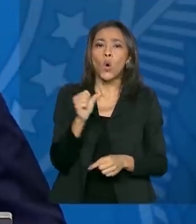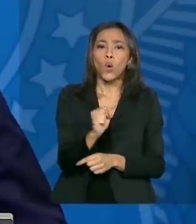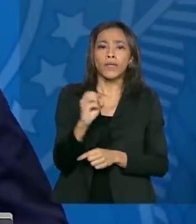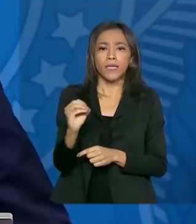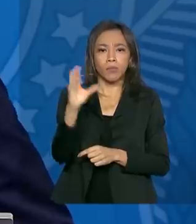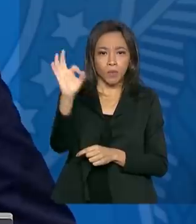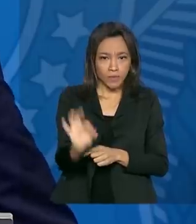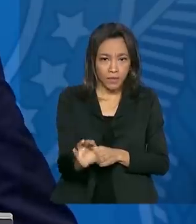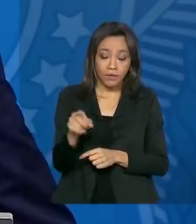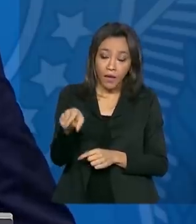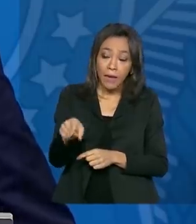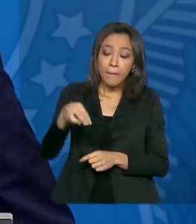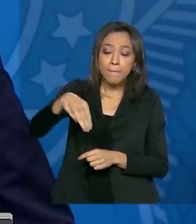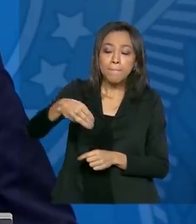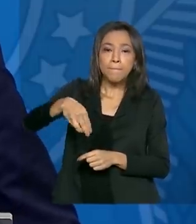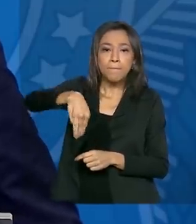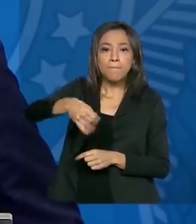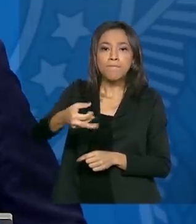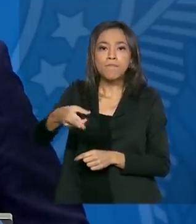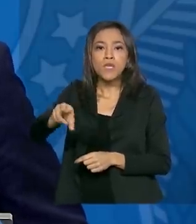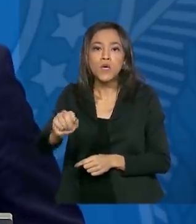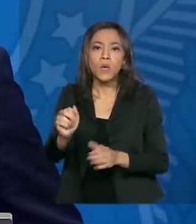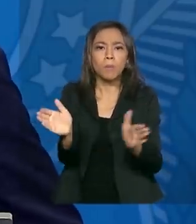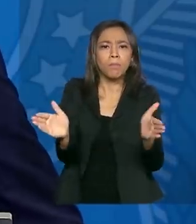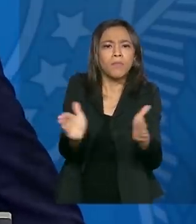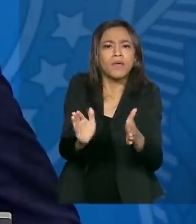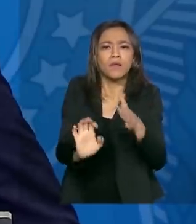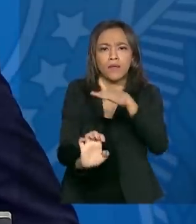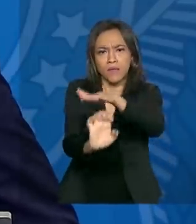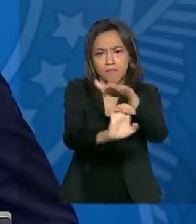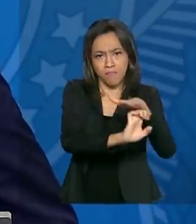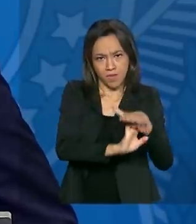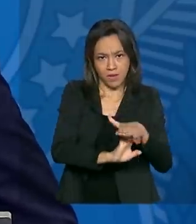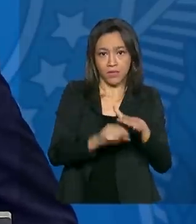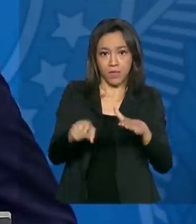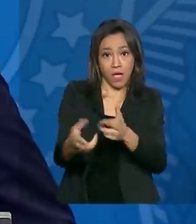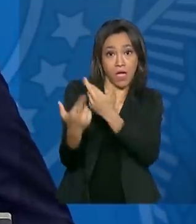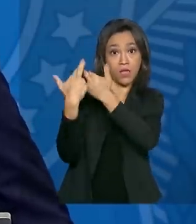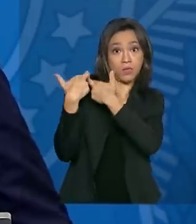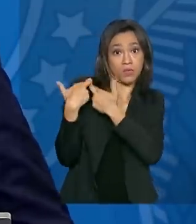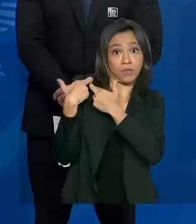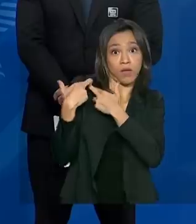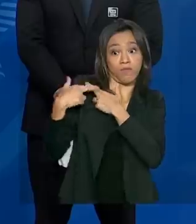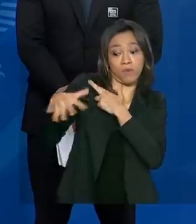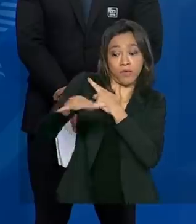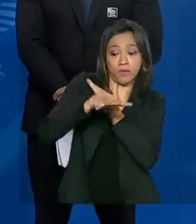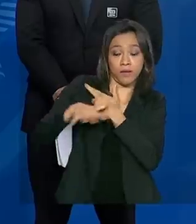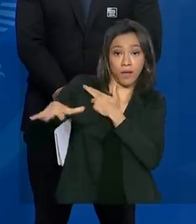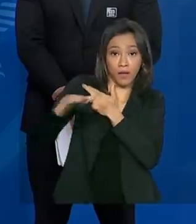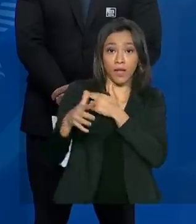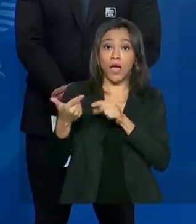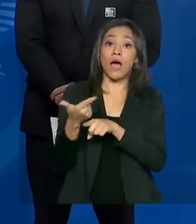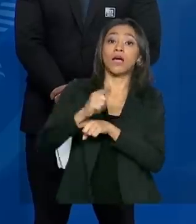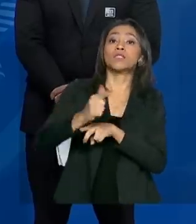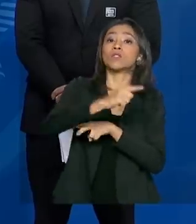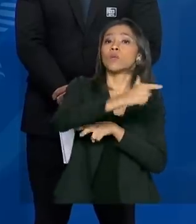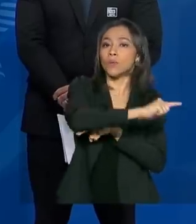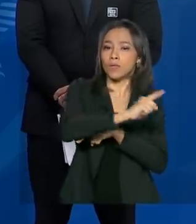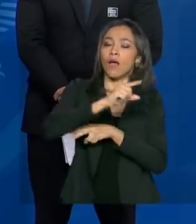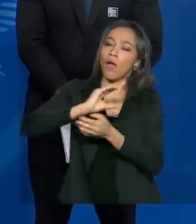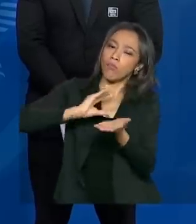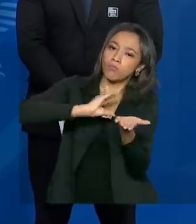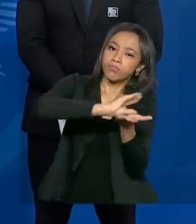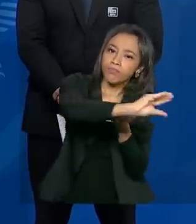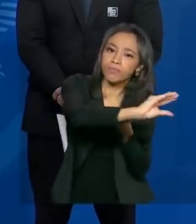para micro, pequenas e médias empresas de turismo, responsáveis pela maioria do setor. O restante será destinado